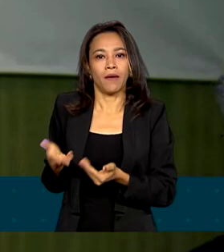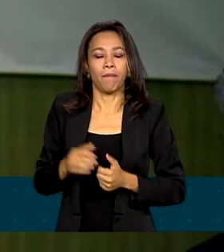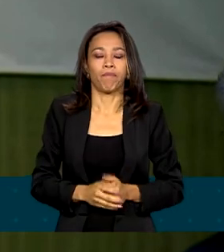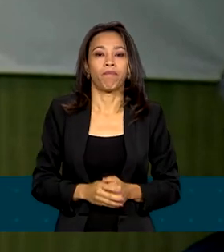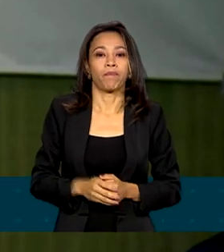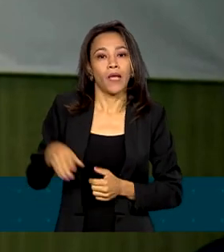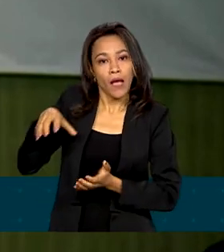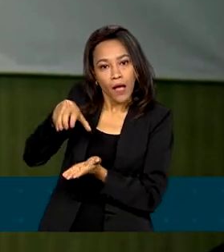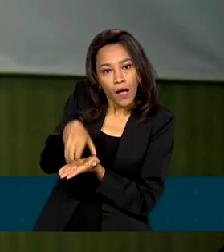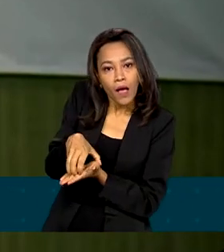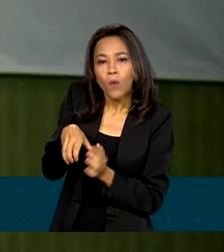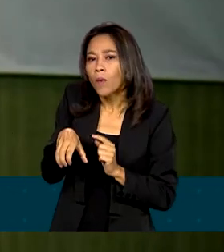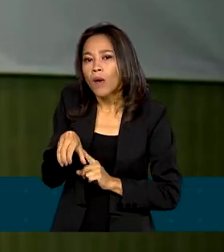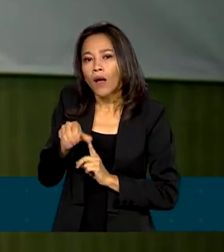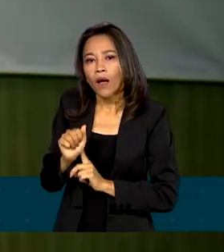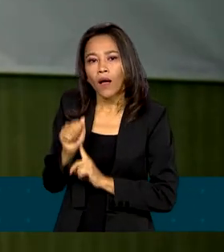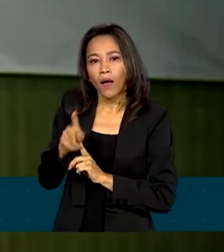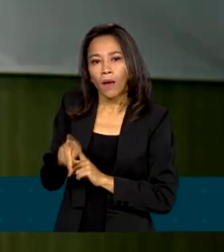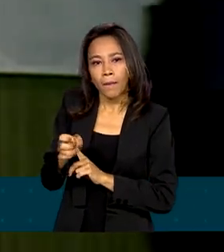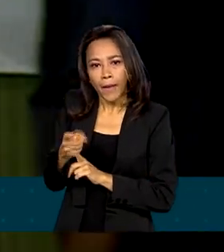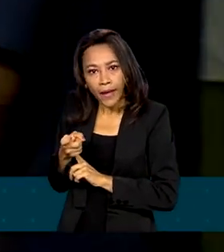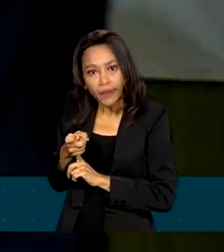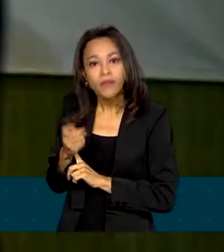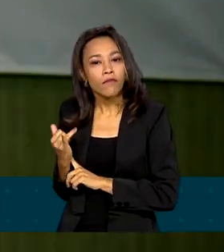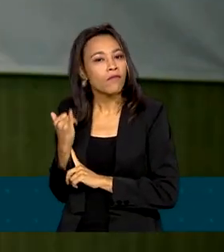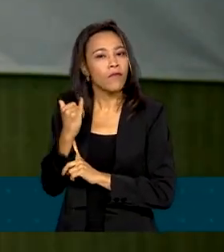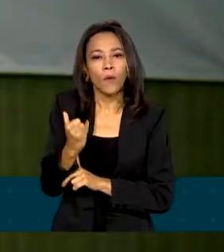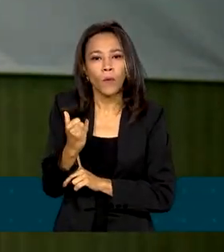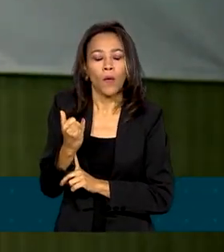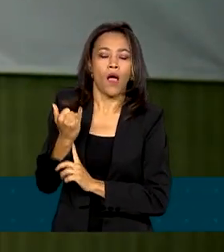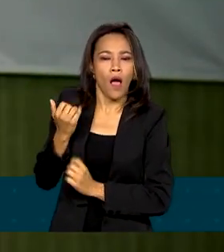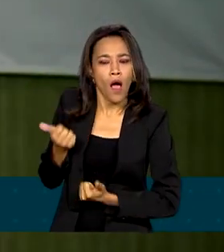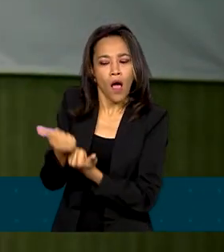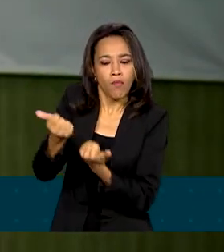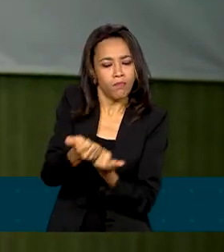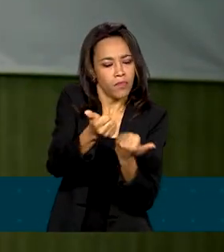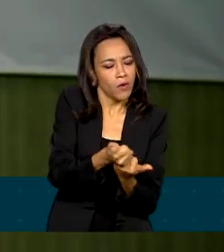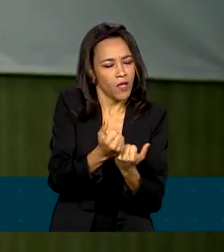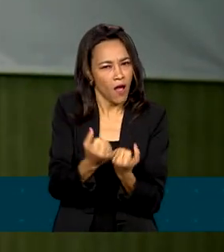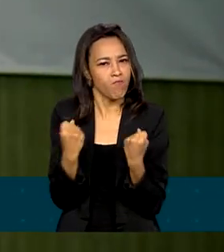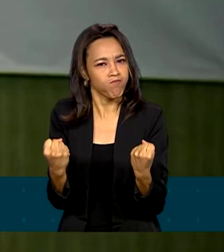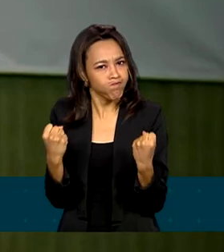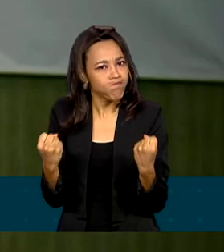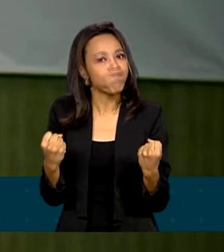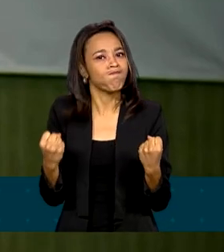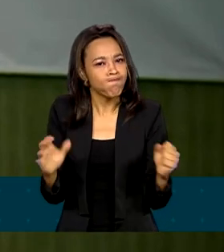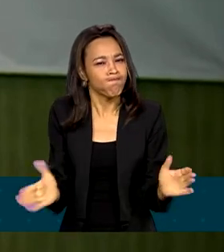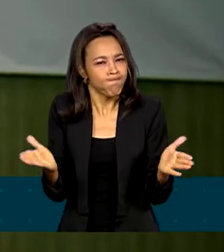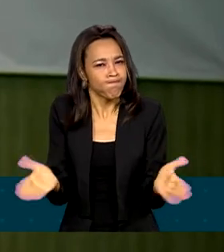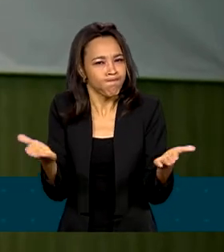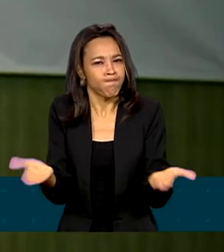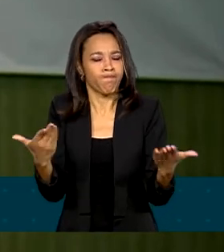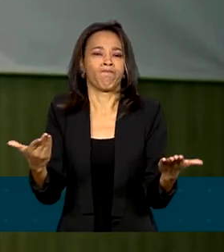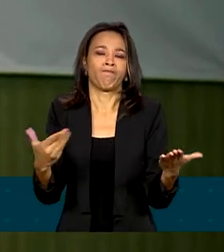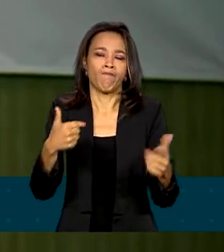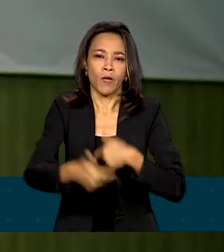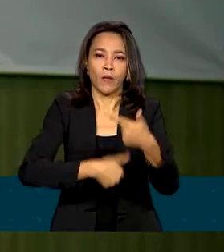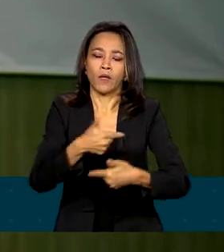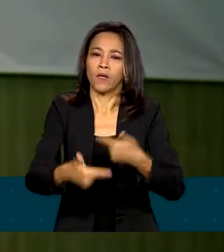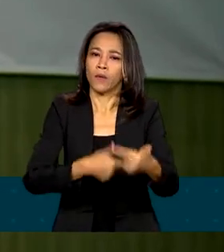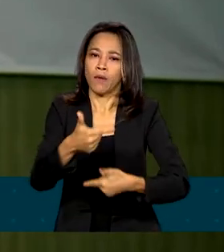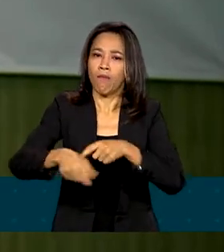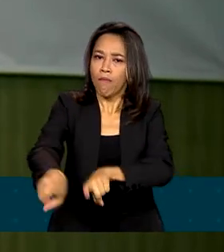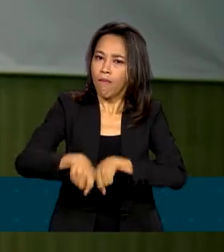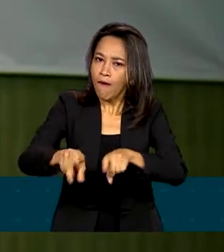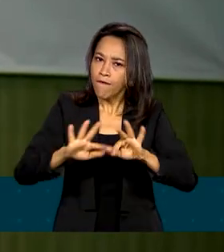APEX é apoiar firmemente a agricultura familiar para a gente poder exportar mais,